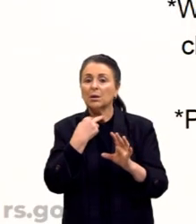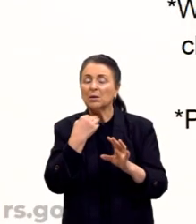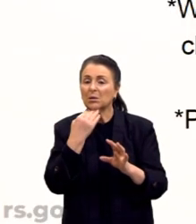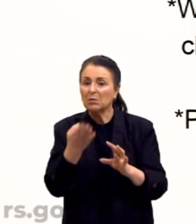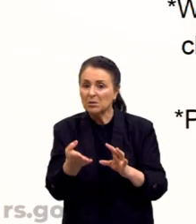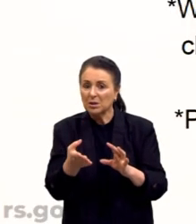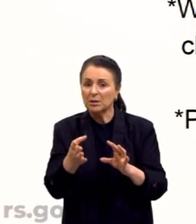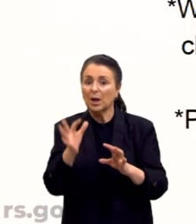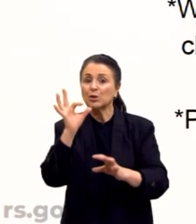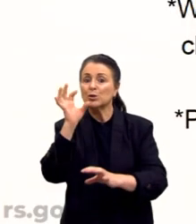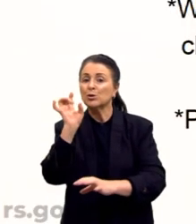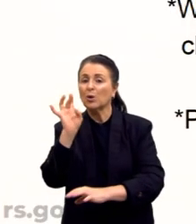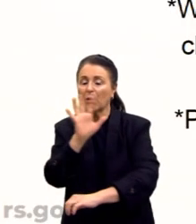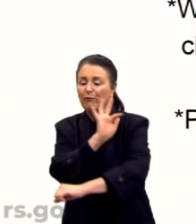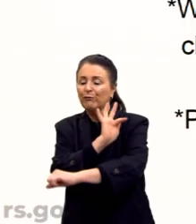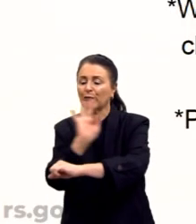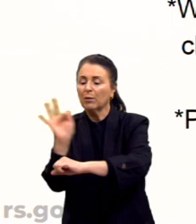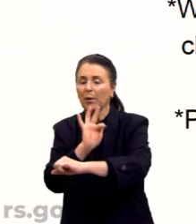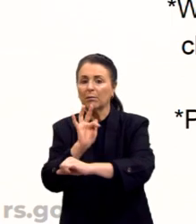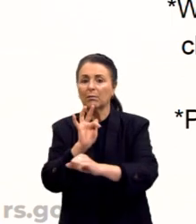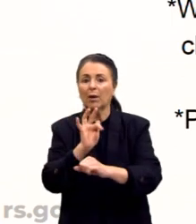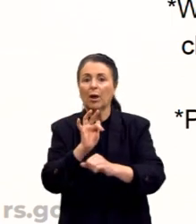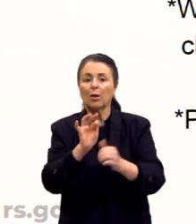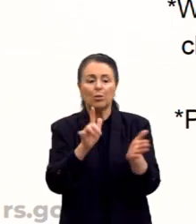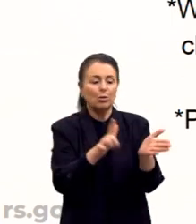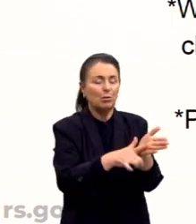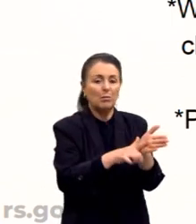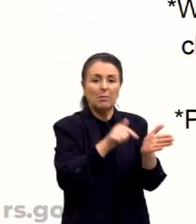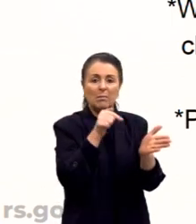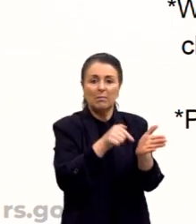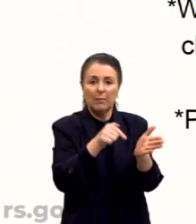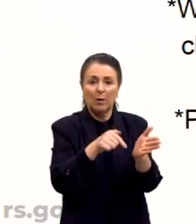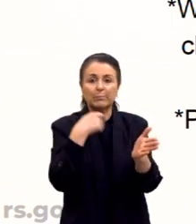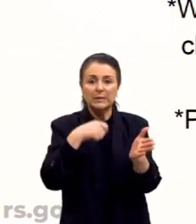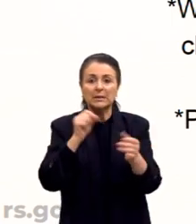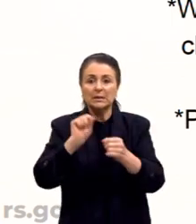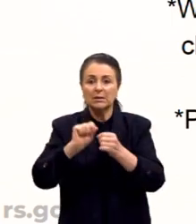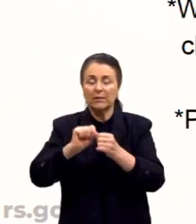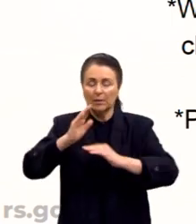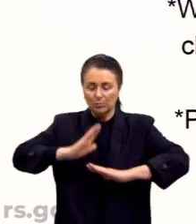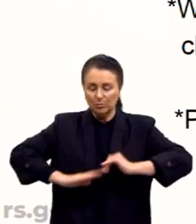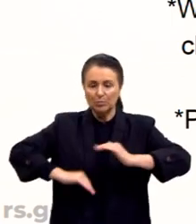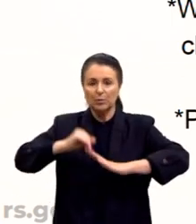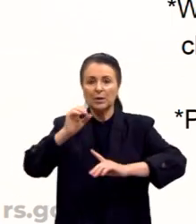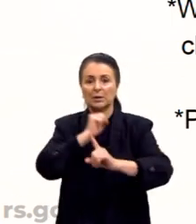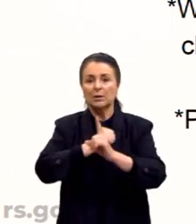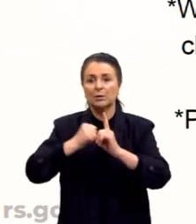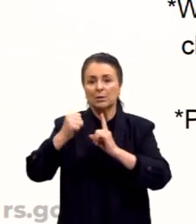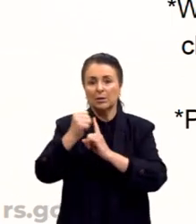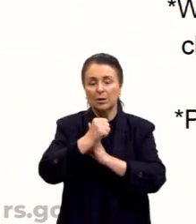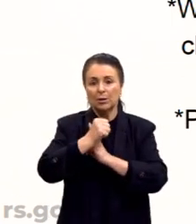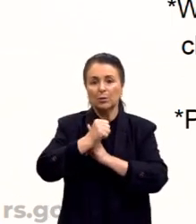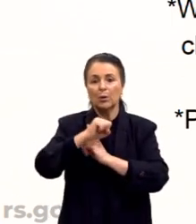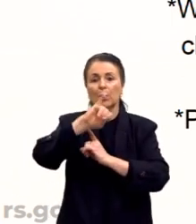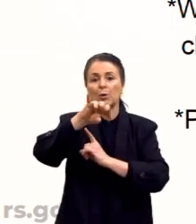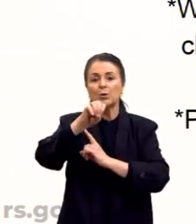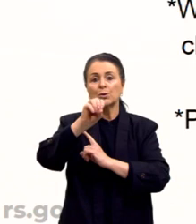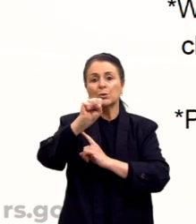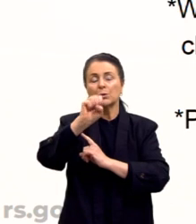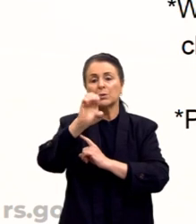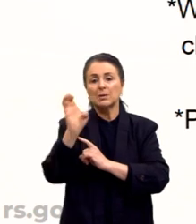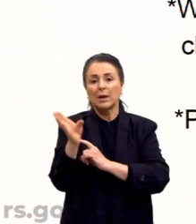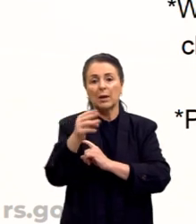formalidade. É preciso que ela seja um de fato. Aqui tem esse sociólogo que fala, José Murilo de Carvalho, fala que